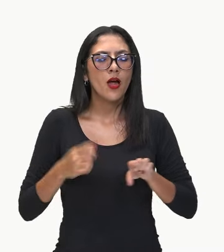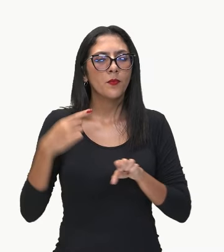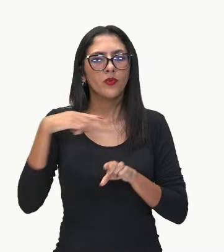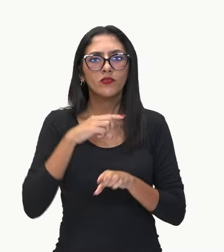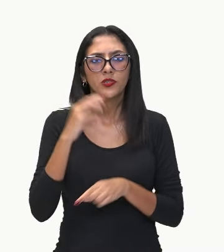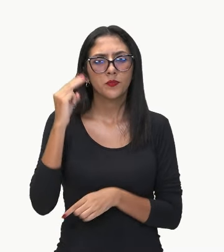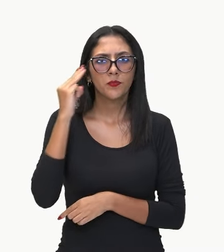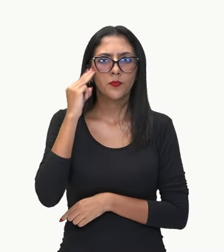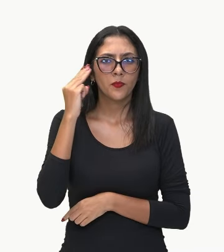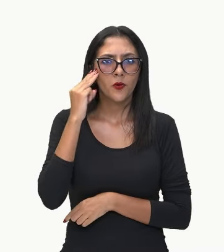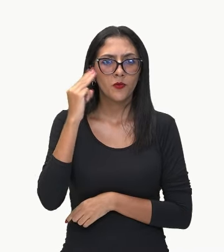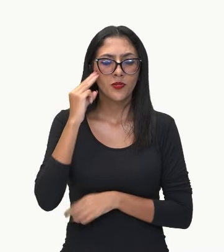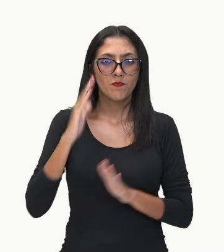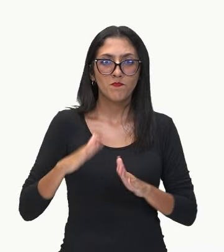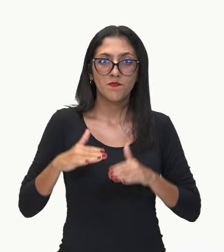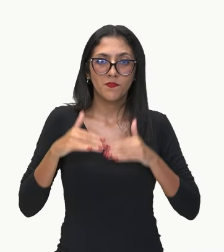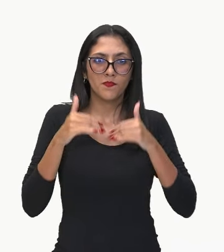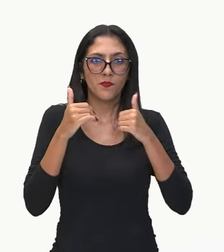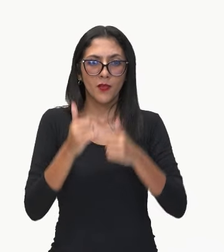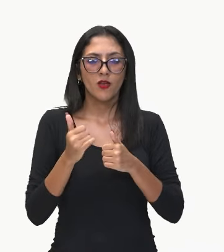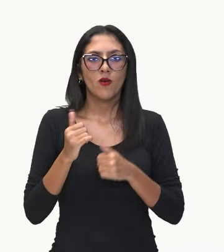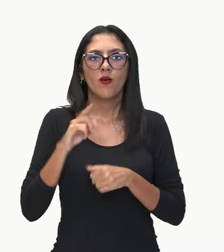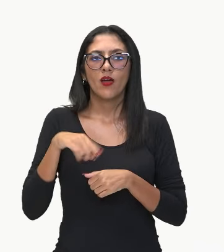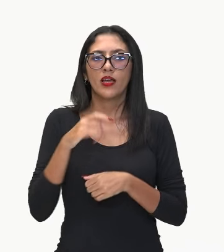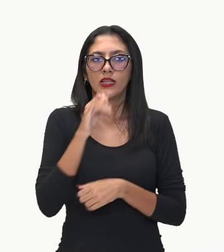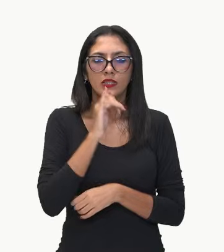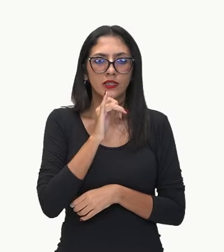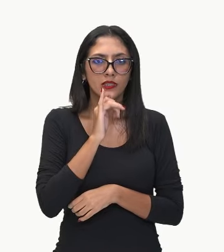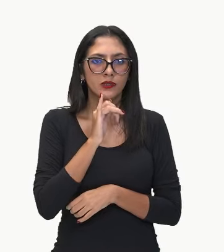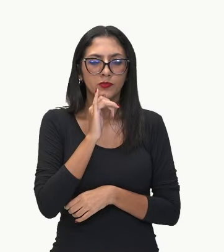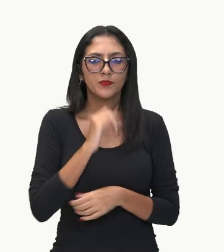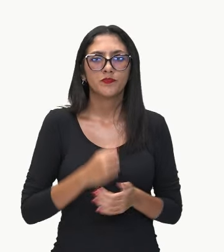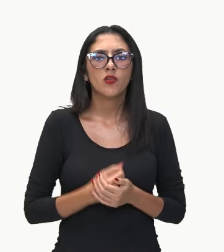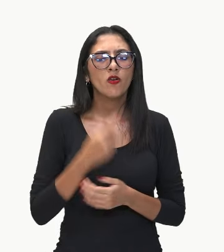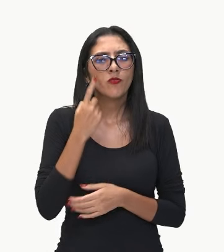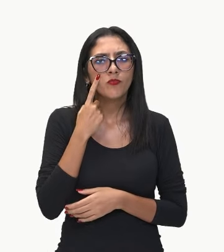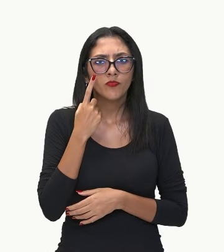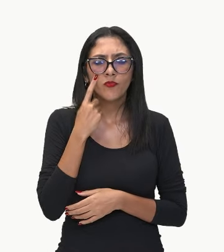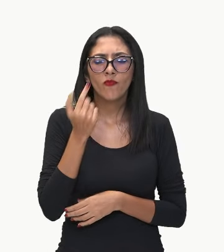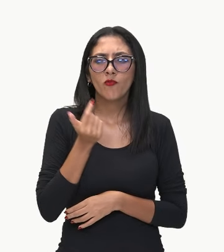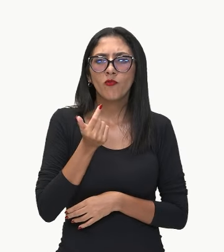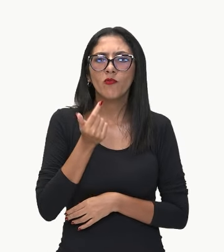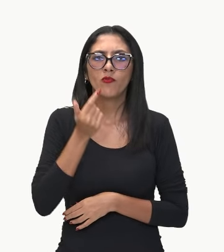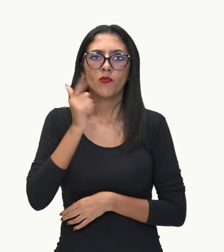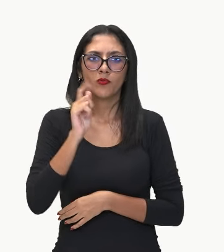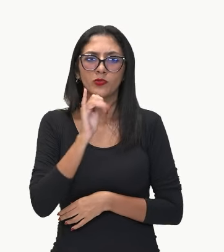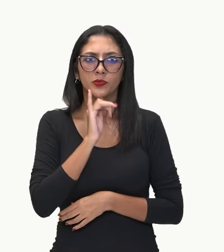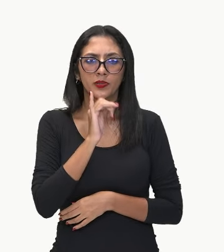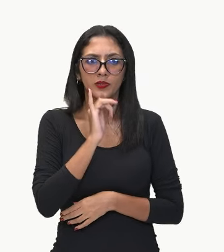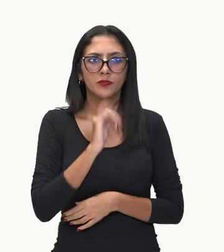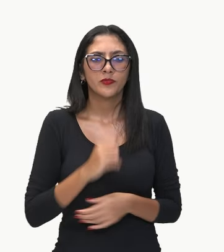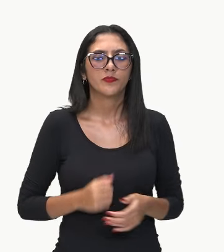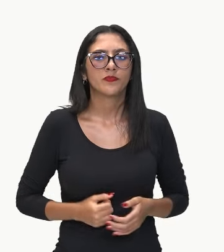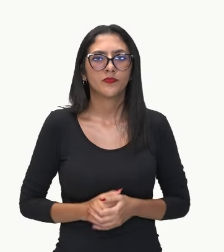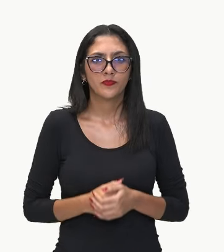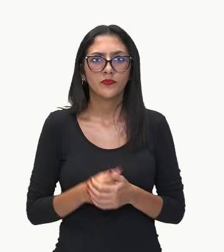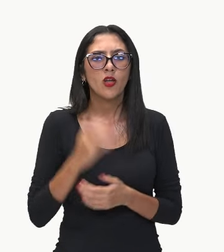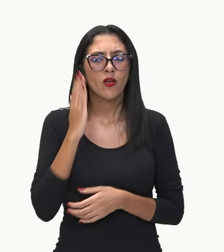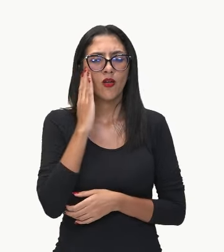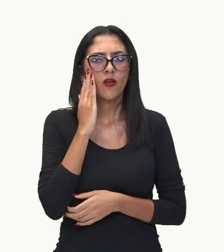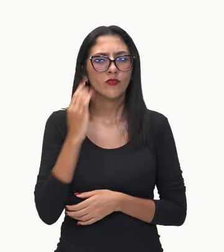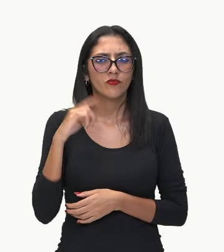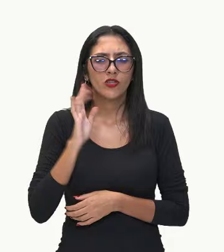ainda, vamos a mais um exemplo. Até porque eu sei que você já está aí super